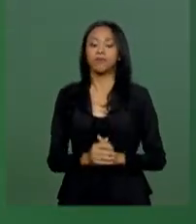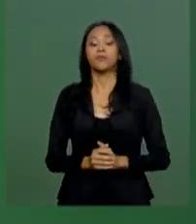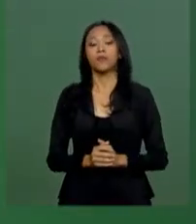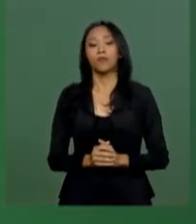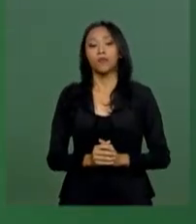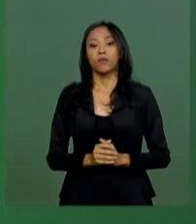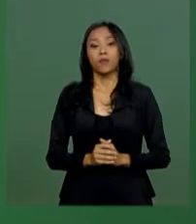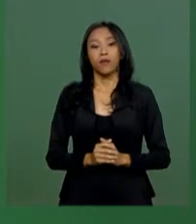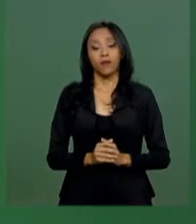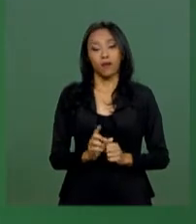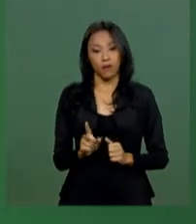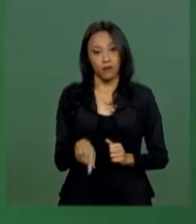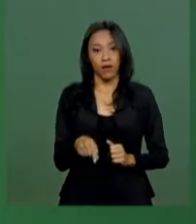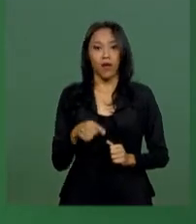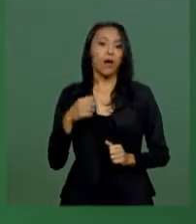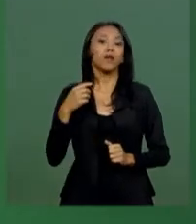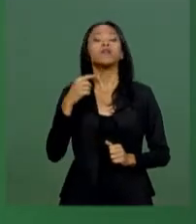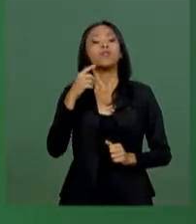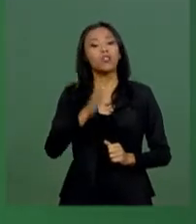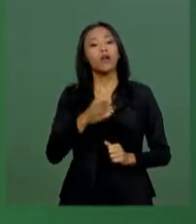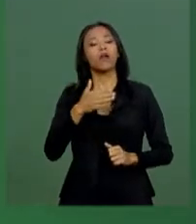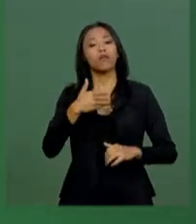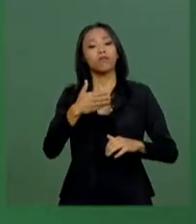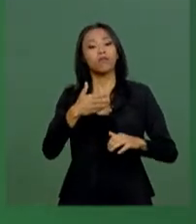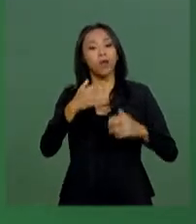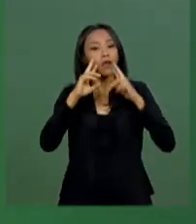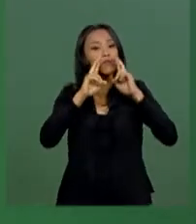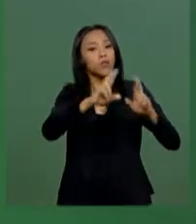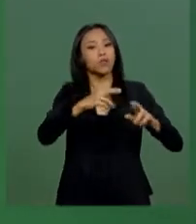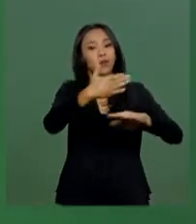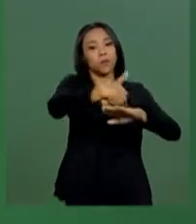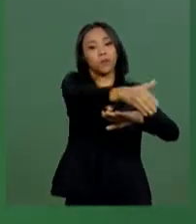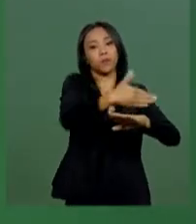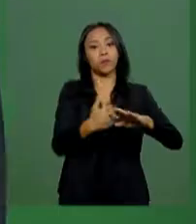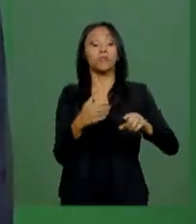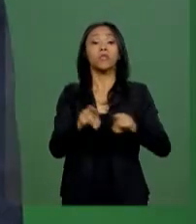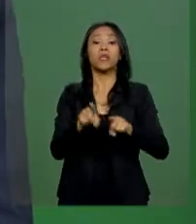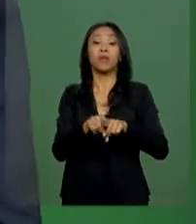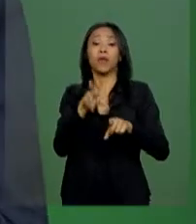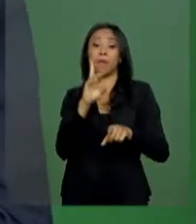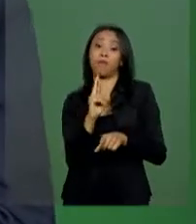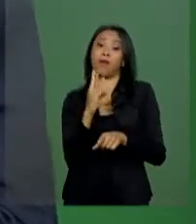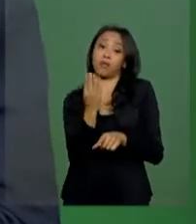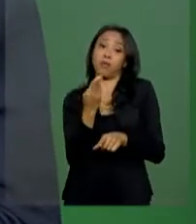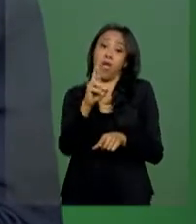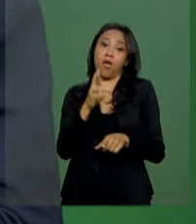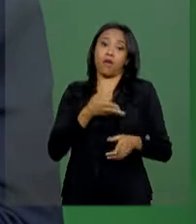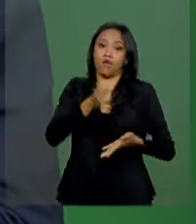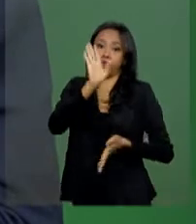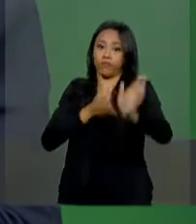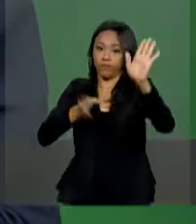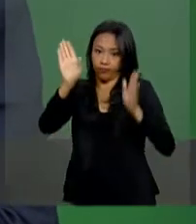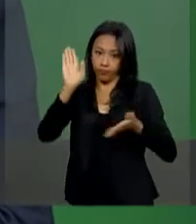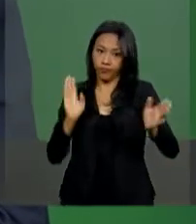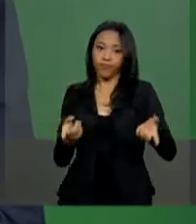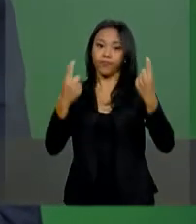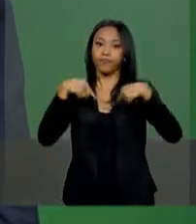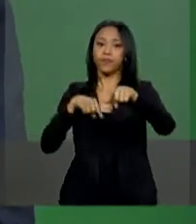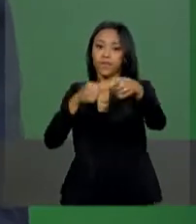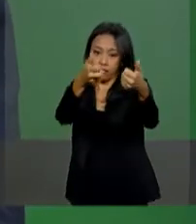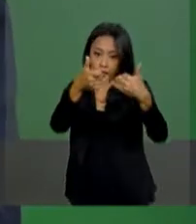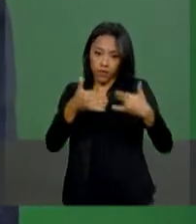limitou à sua faixa de fronteira e às rodovias federais. O que nós precisamos é disciplinar.